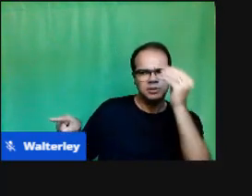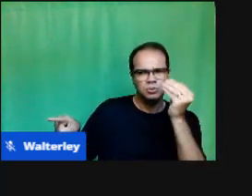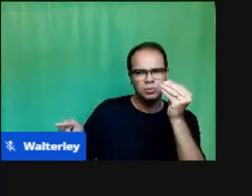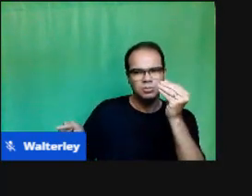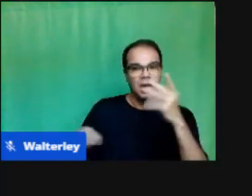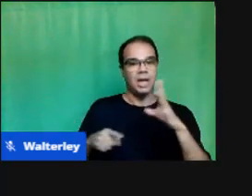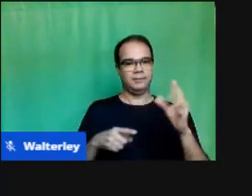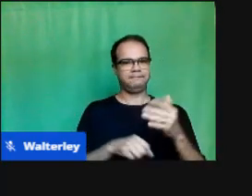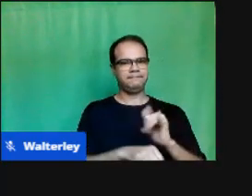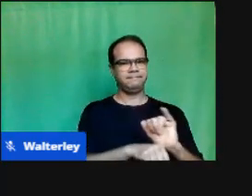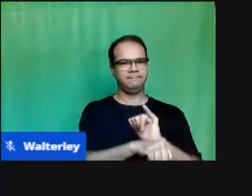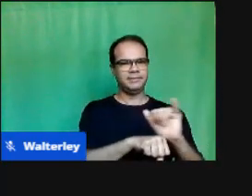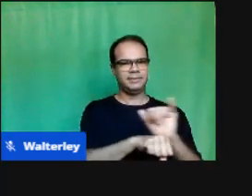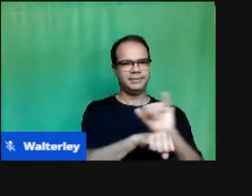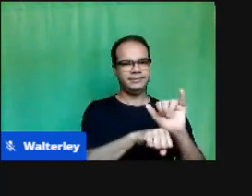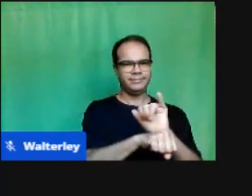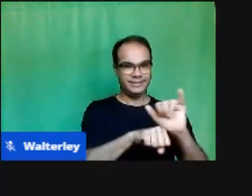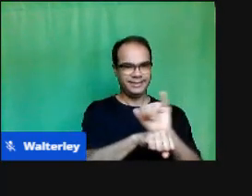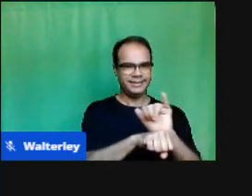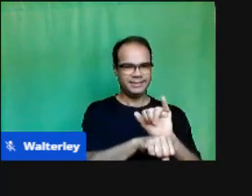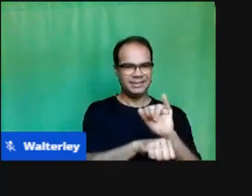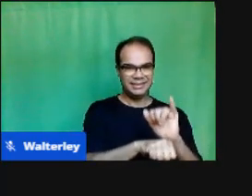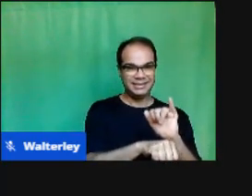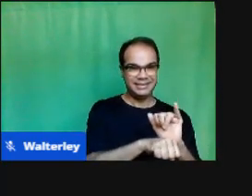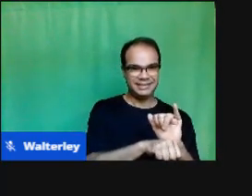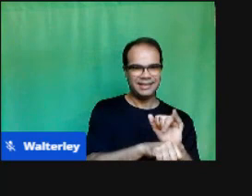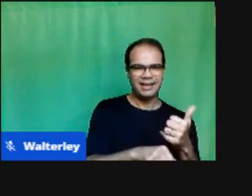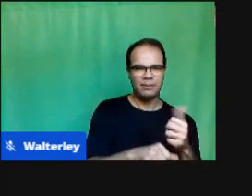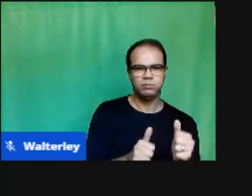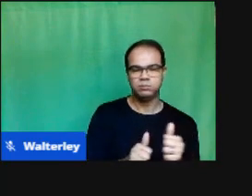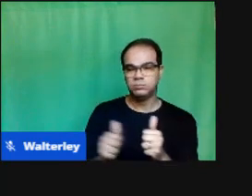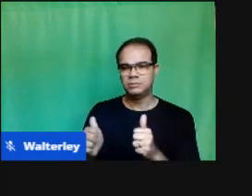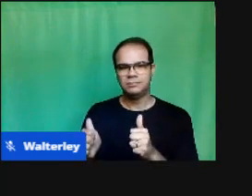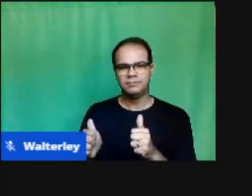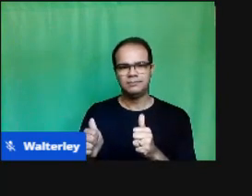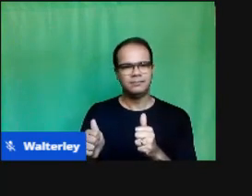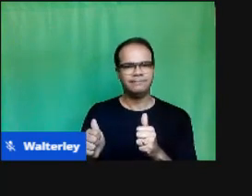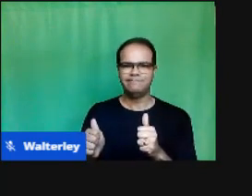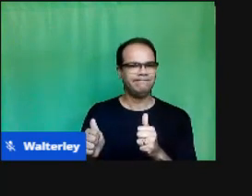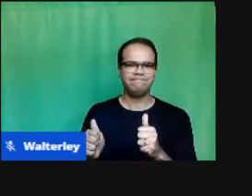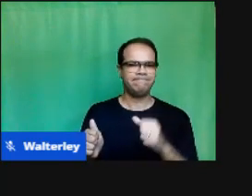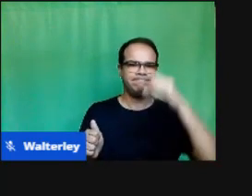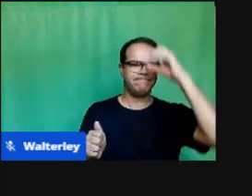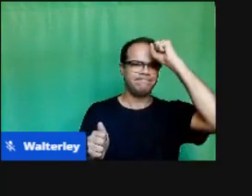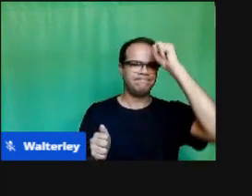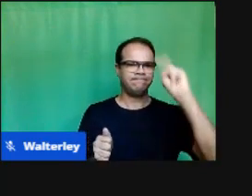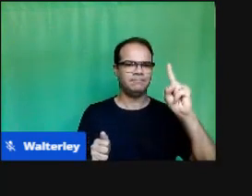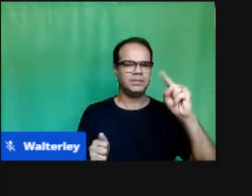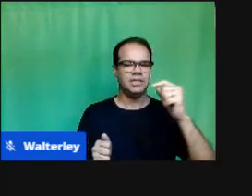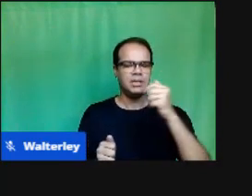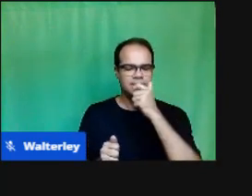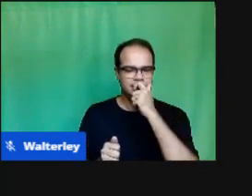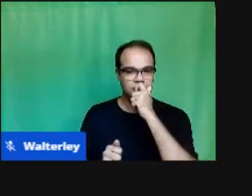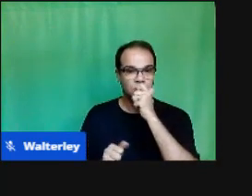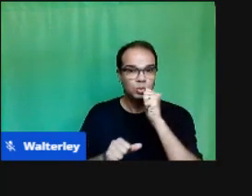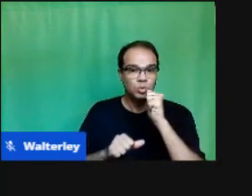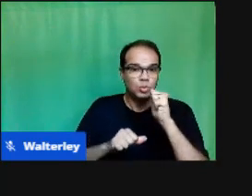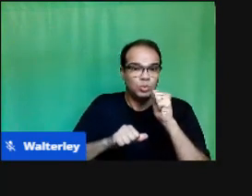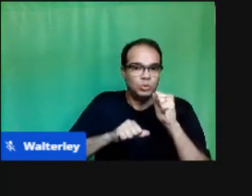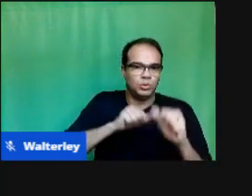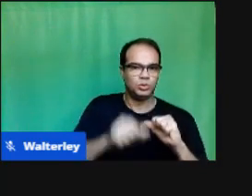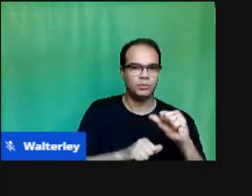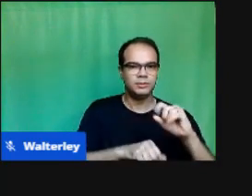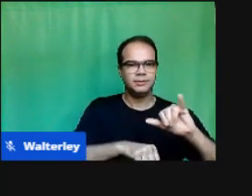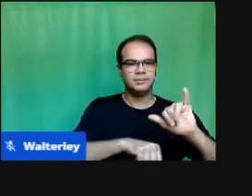foi o suficiente Eu retomo Com outras estratégias Né Então A avaliação Ela tem esse foco É um foco